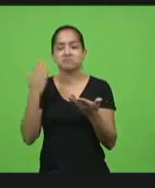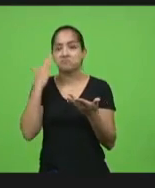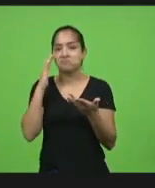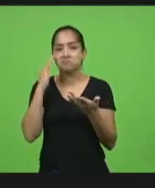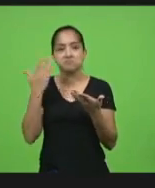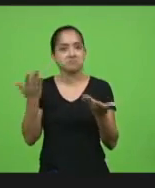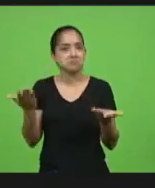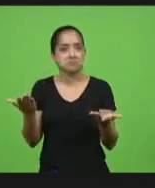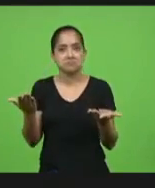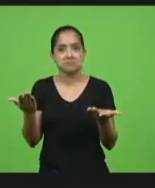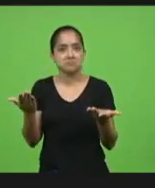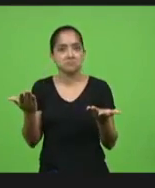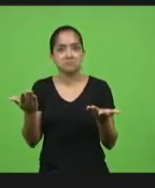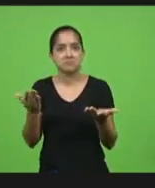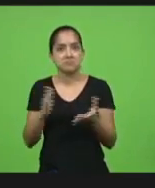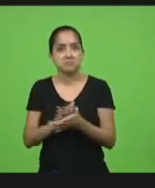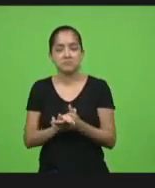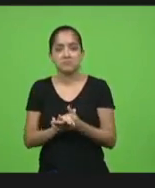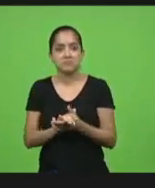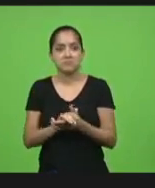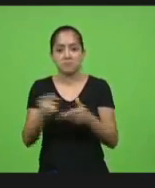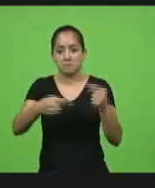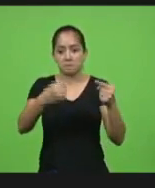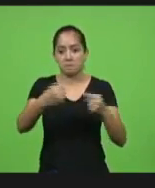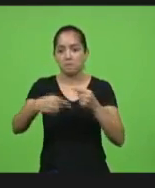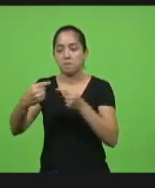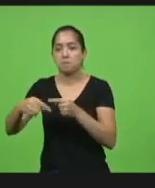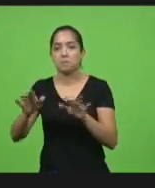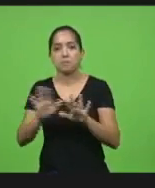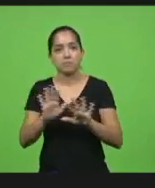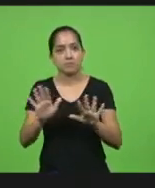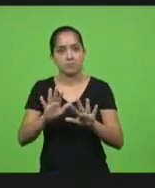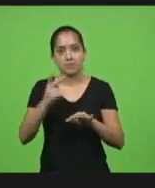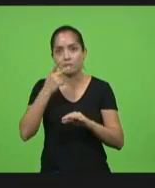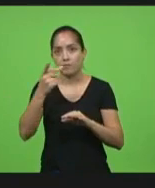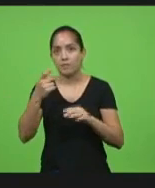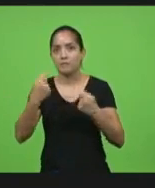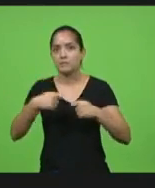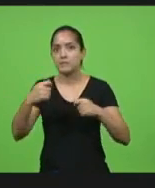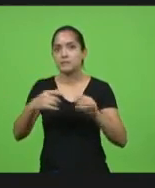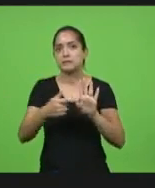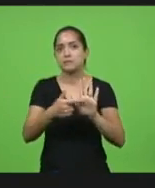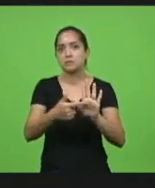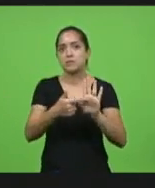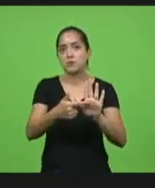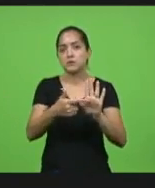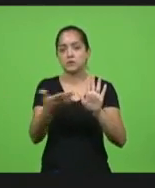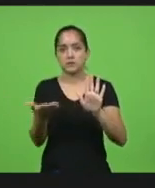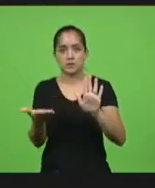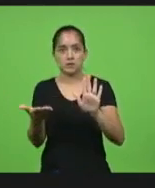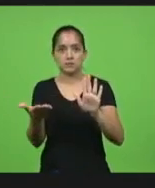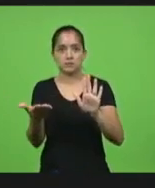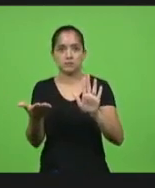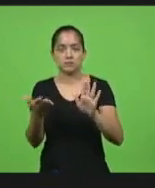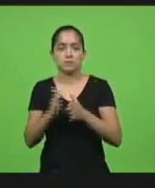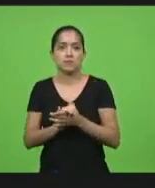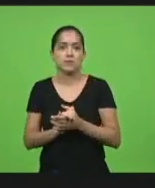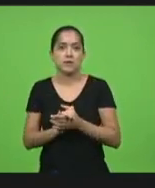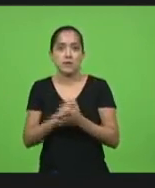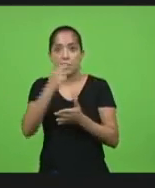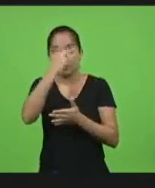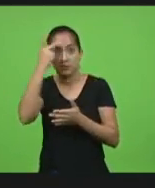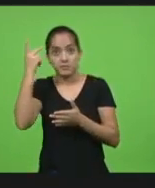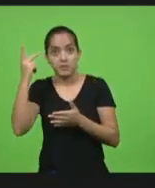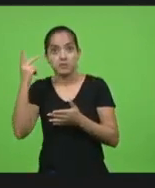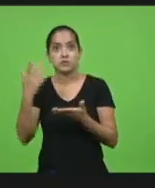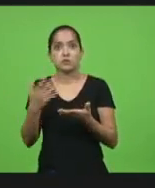ninguém de verdade ninguém tá politizando e falar que se precisa de exemplo pelo amor de Deus aquelas pessoas que lotam